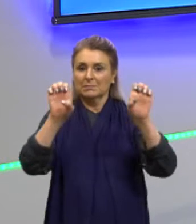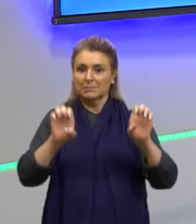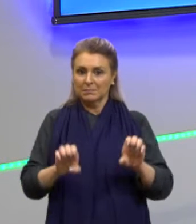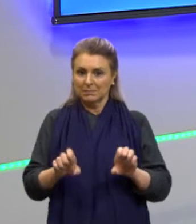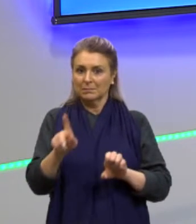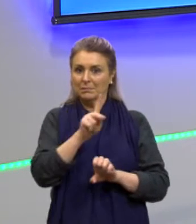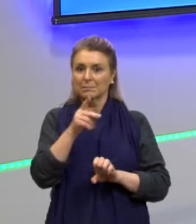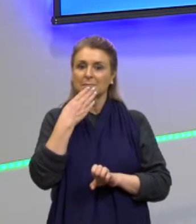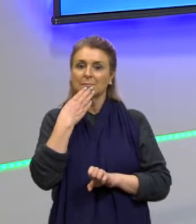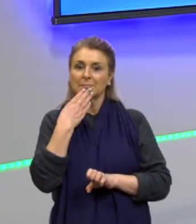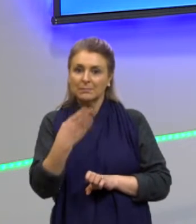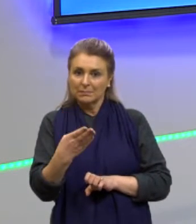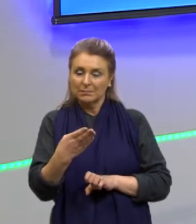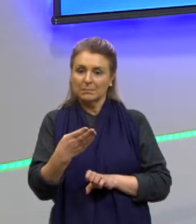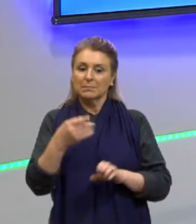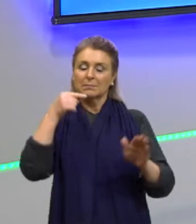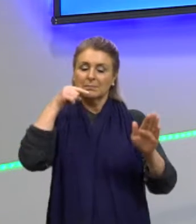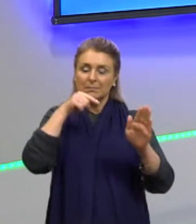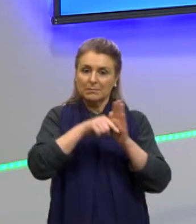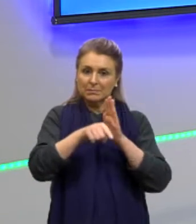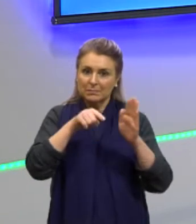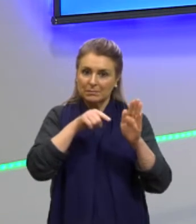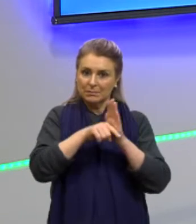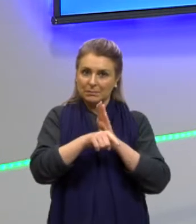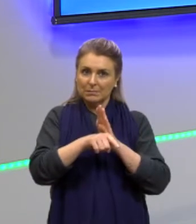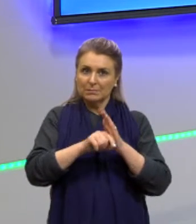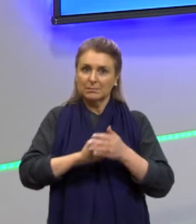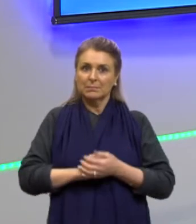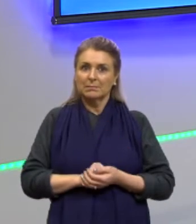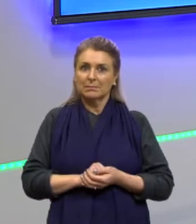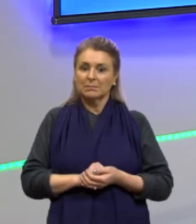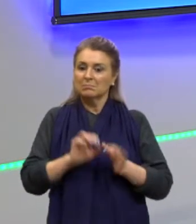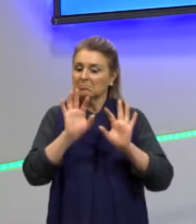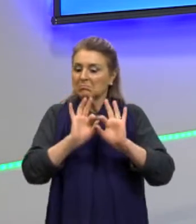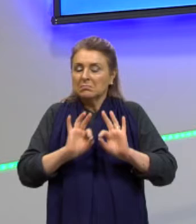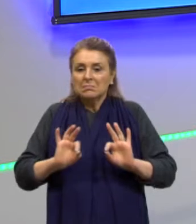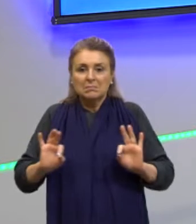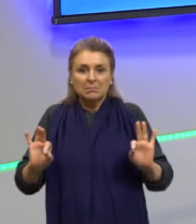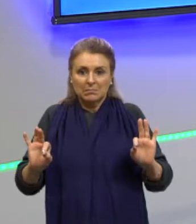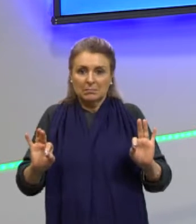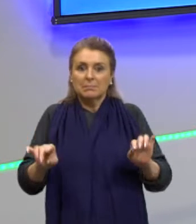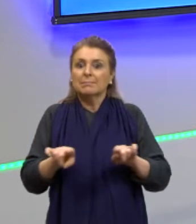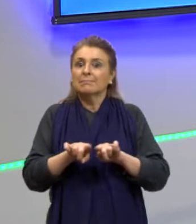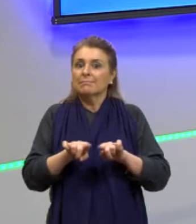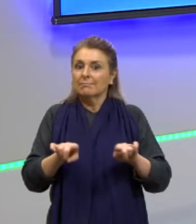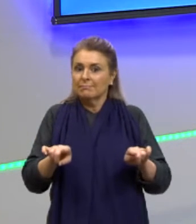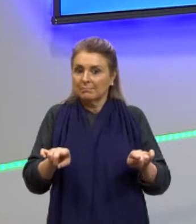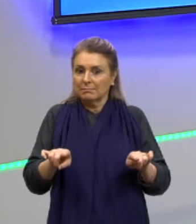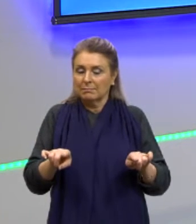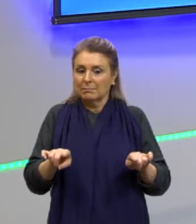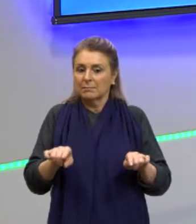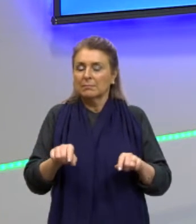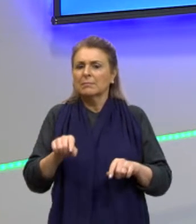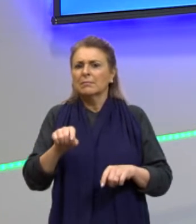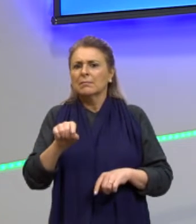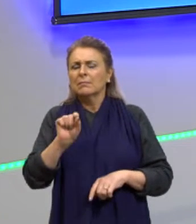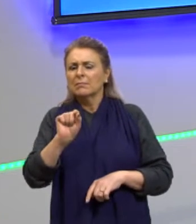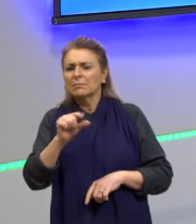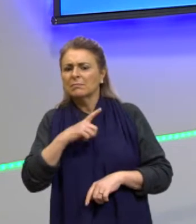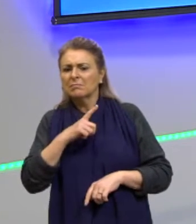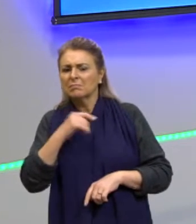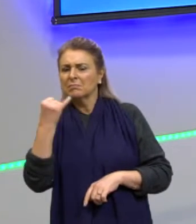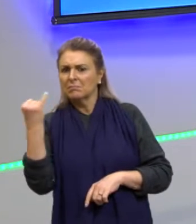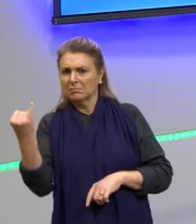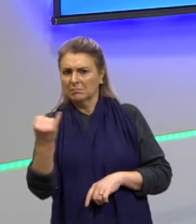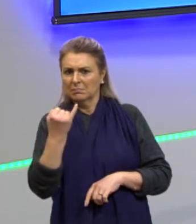foi dada. Então, é uma questão, né? Uma questão simples, mas que... O que eu tinha ali de palavra-chave?